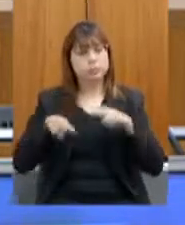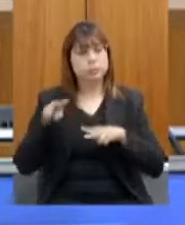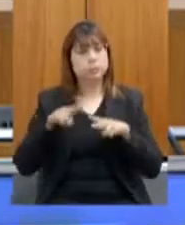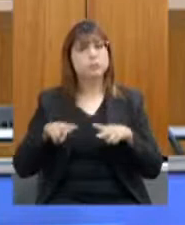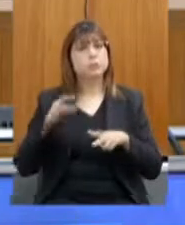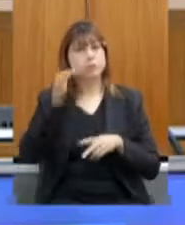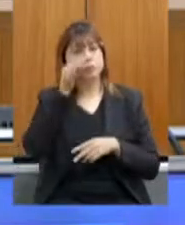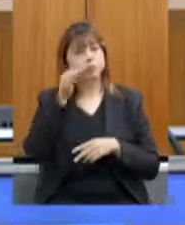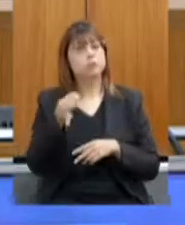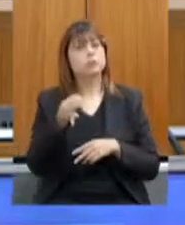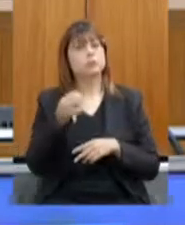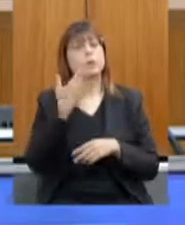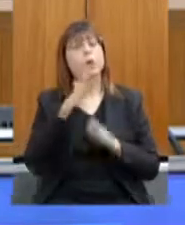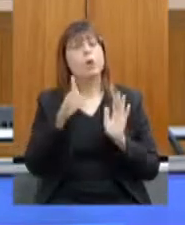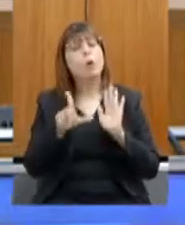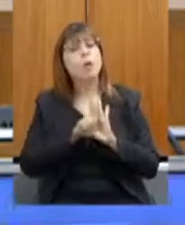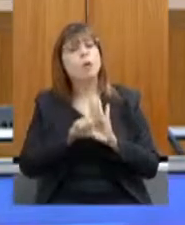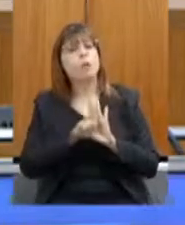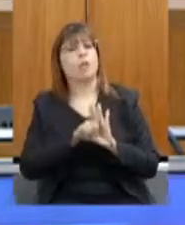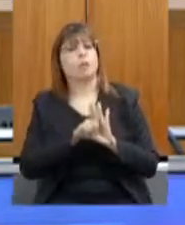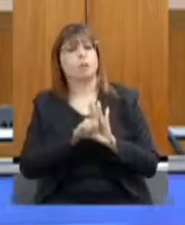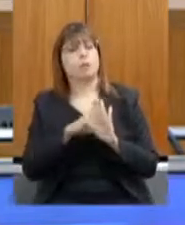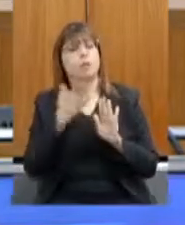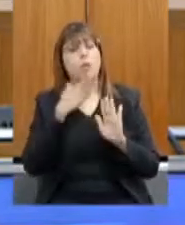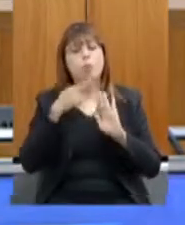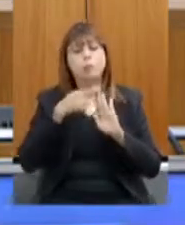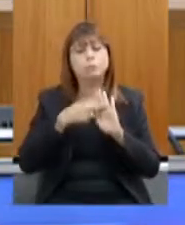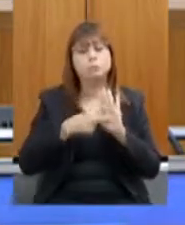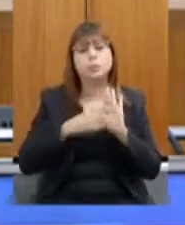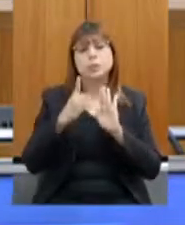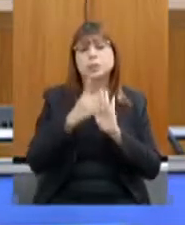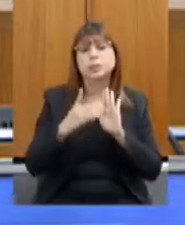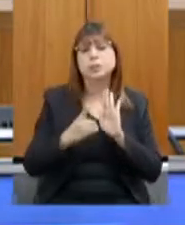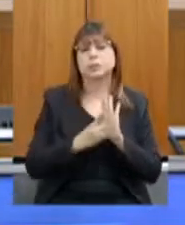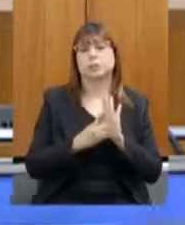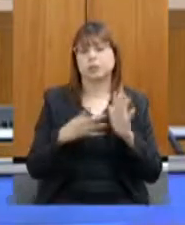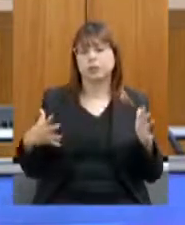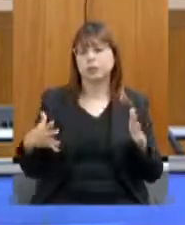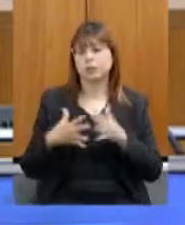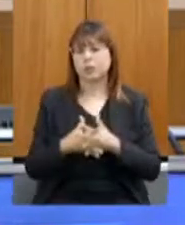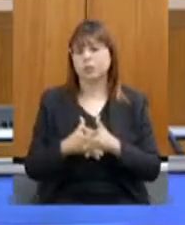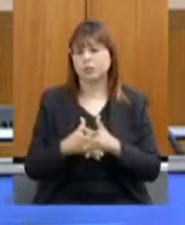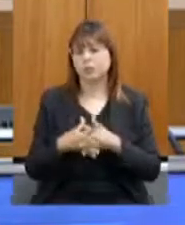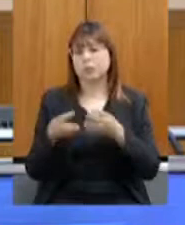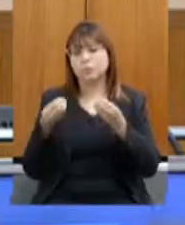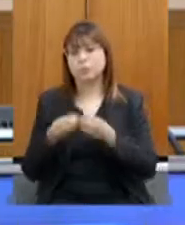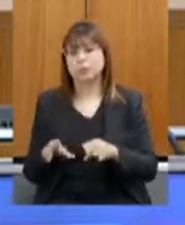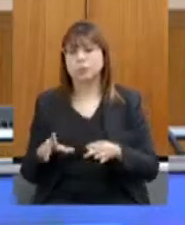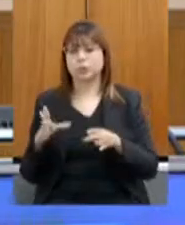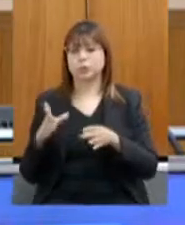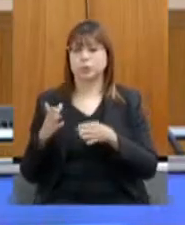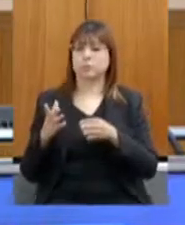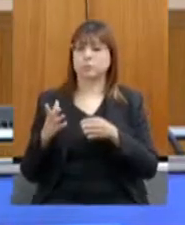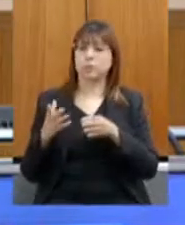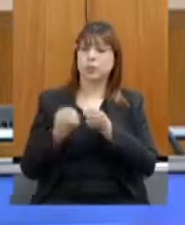bem quais são as leis as normas os decretos que estão impactando o aumento da produção de alimentos no nosso estado